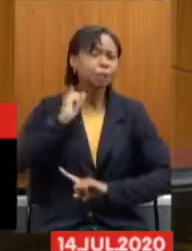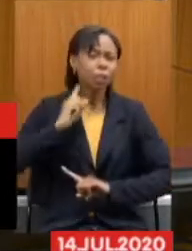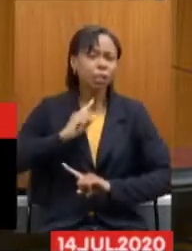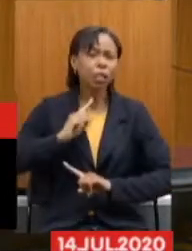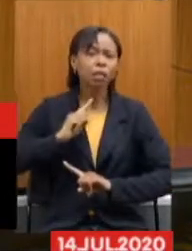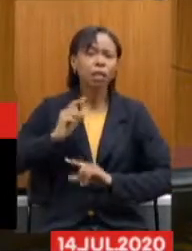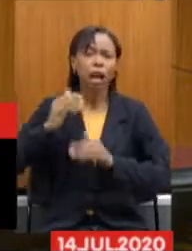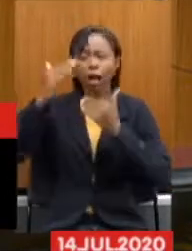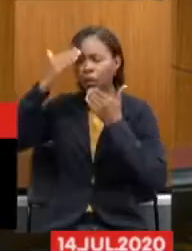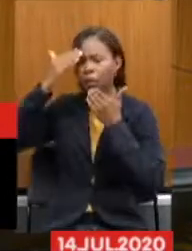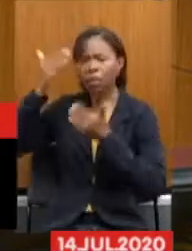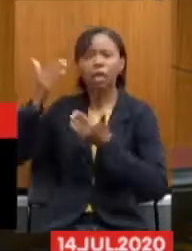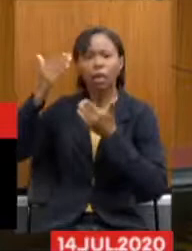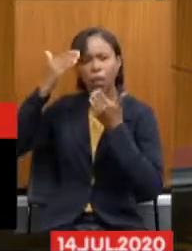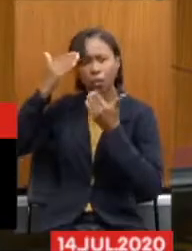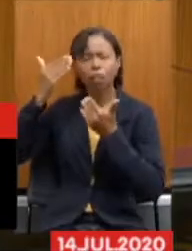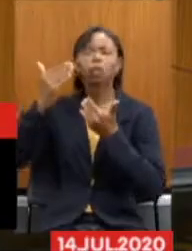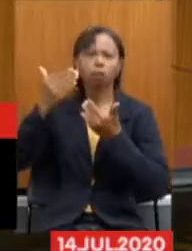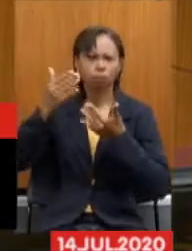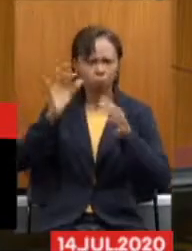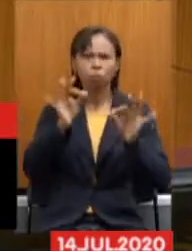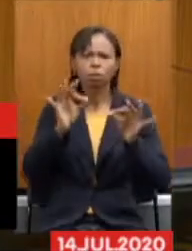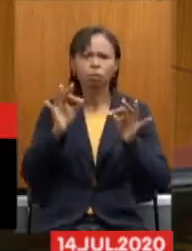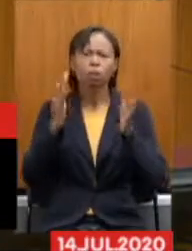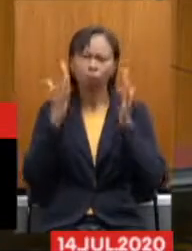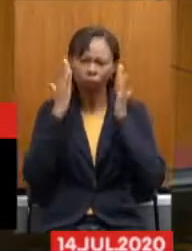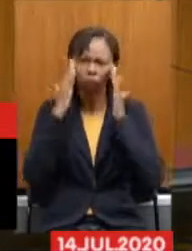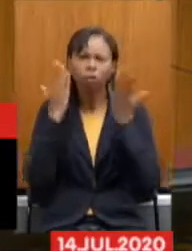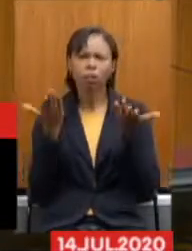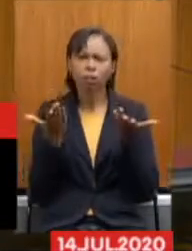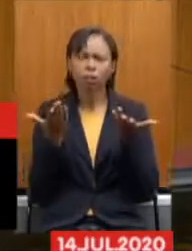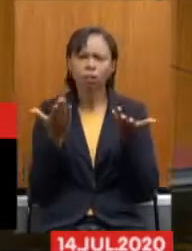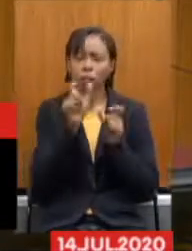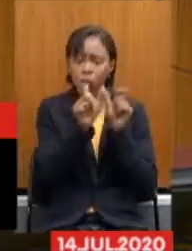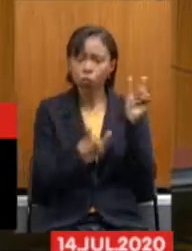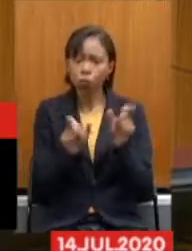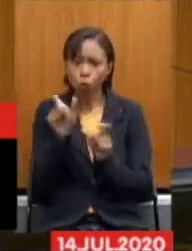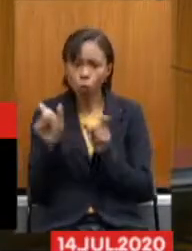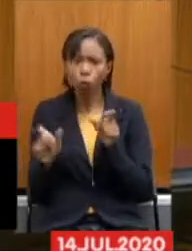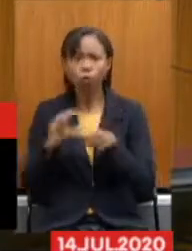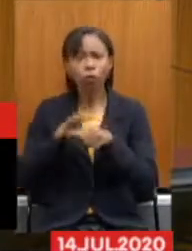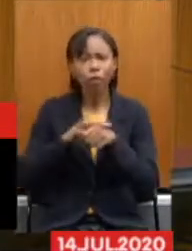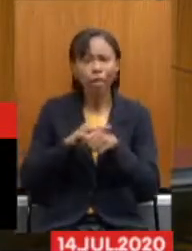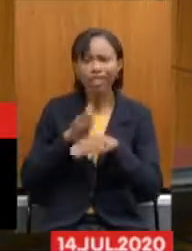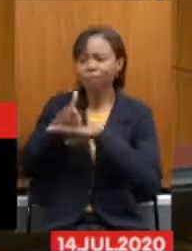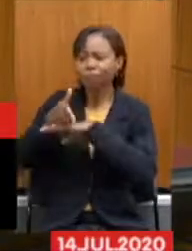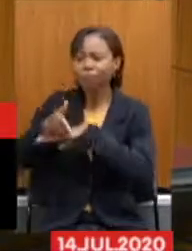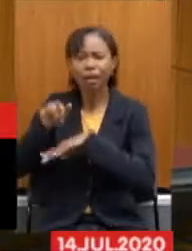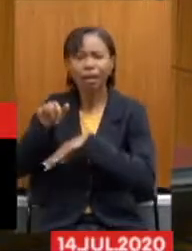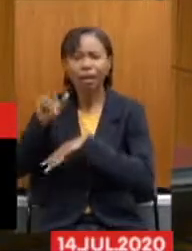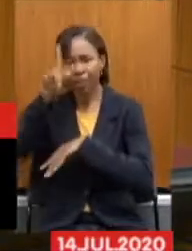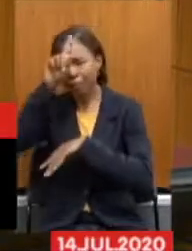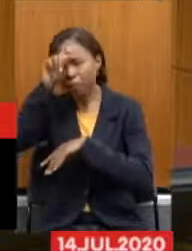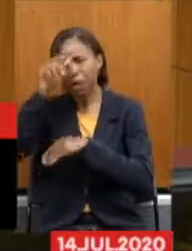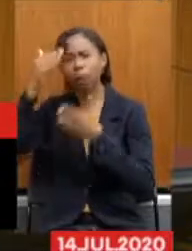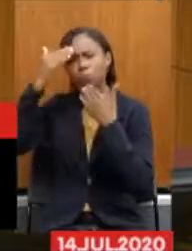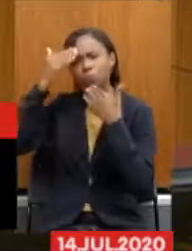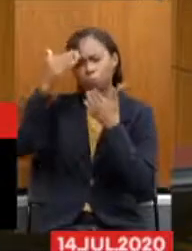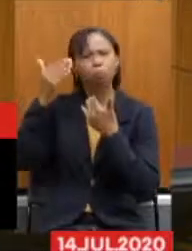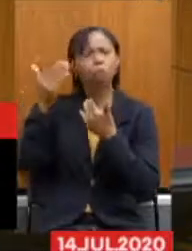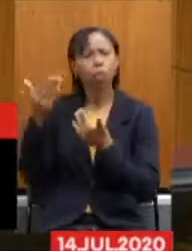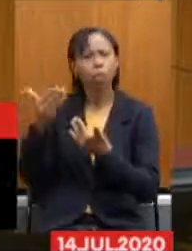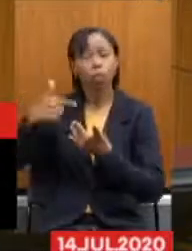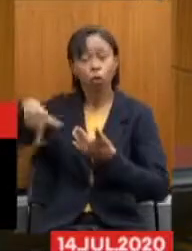a eles. Não tenho dúvida. Os pacientes quando passam lá, a gente vê isso. Toda a sociedade vai ser grata ao nosso